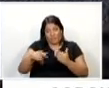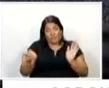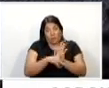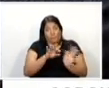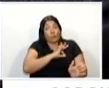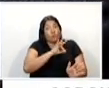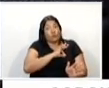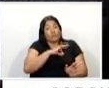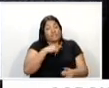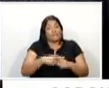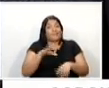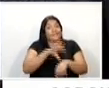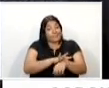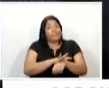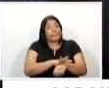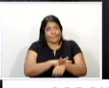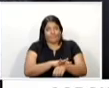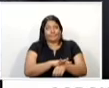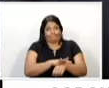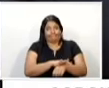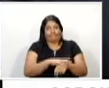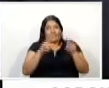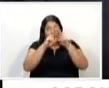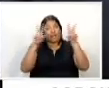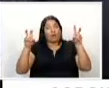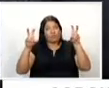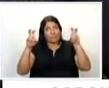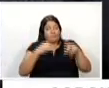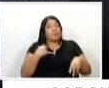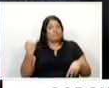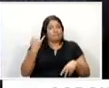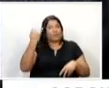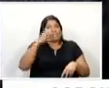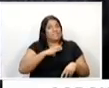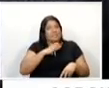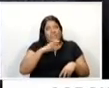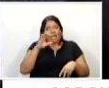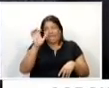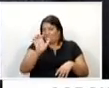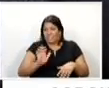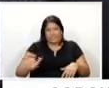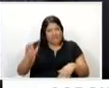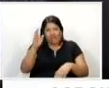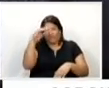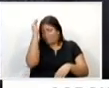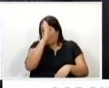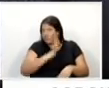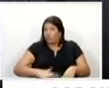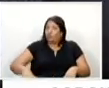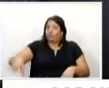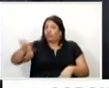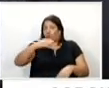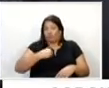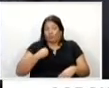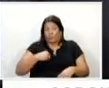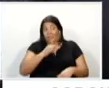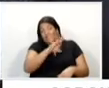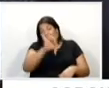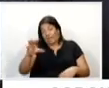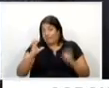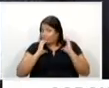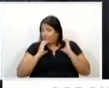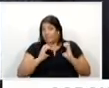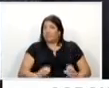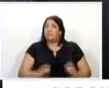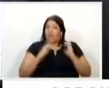polícia, tem a ver com segurança. Segurança é um tema presente em toda a cidade, em todo o estado, em todo o país, que acaba influenciando na vida de todos os cidadãos